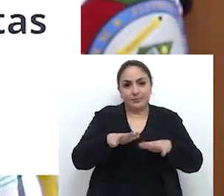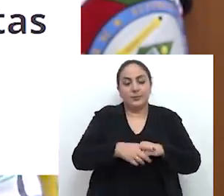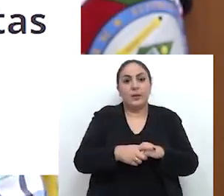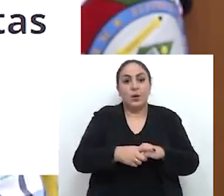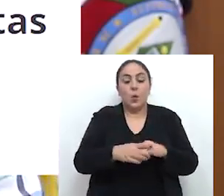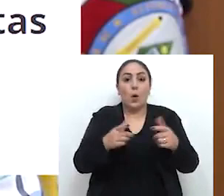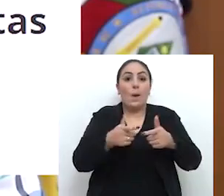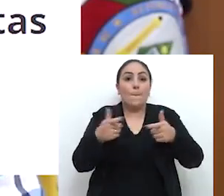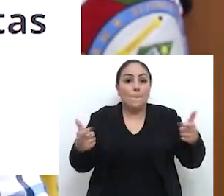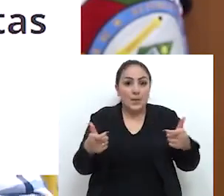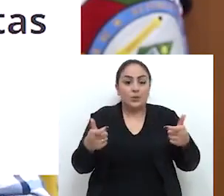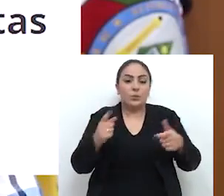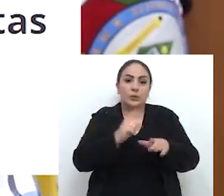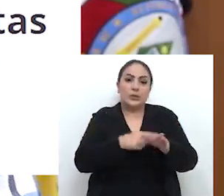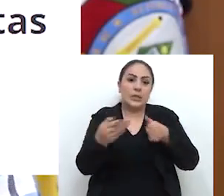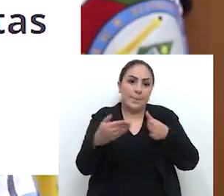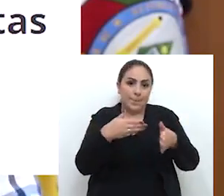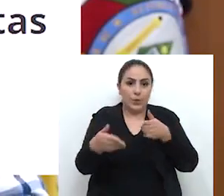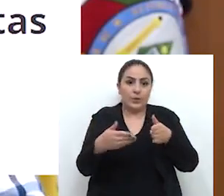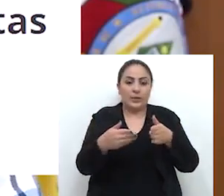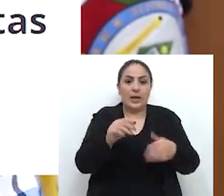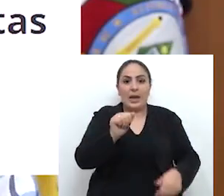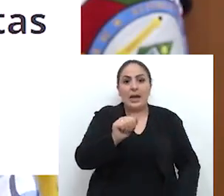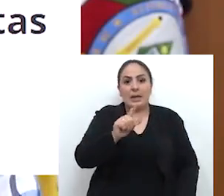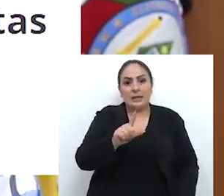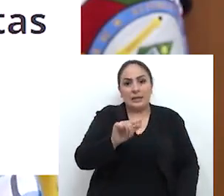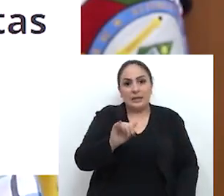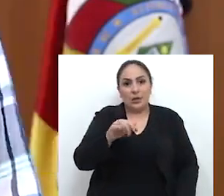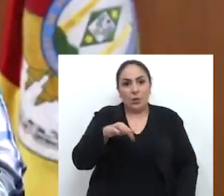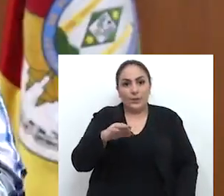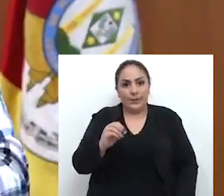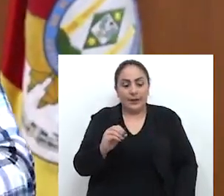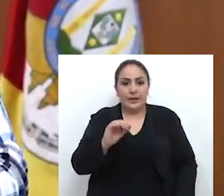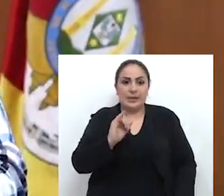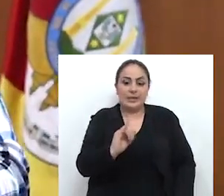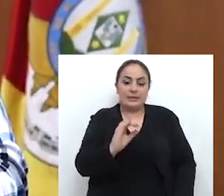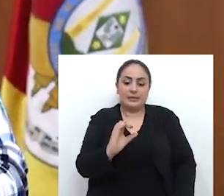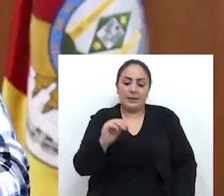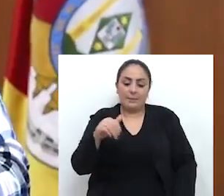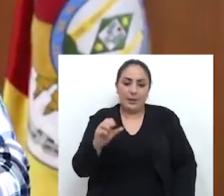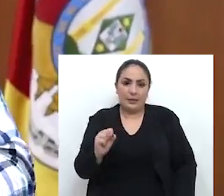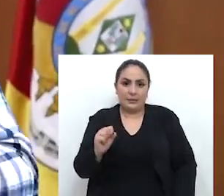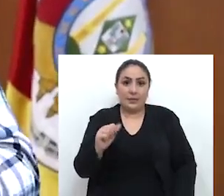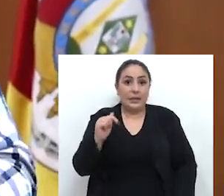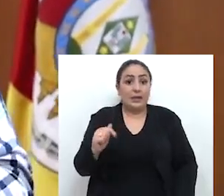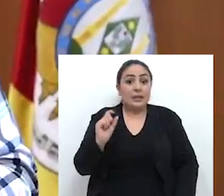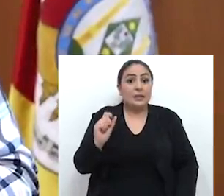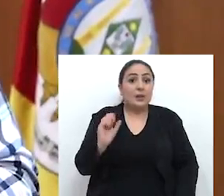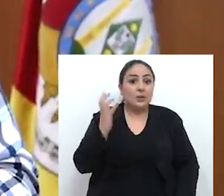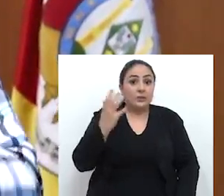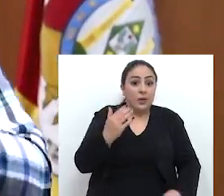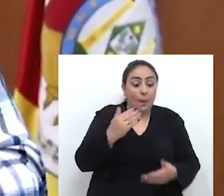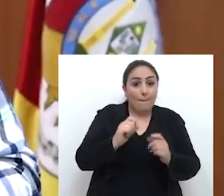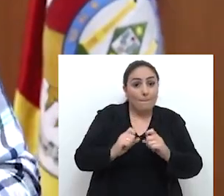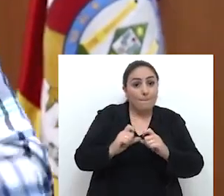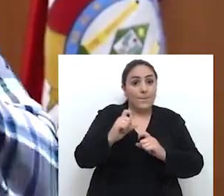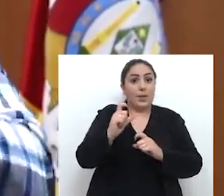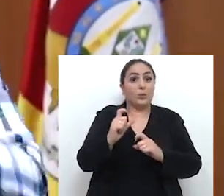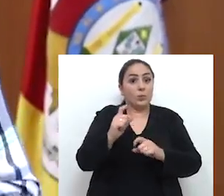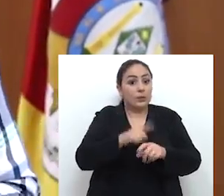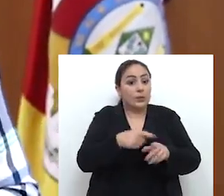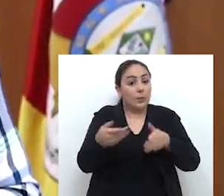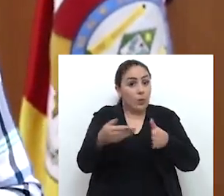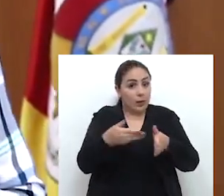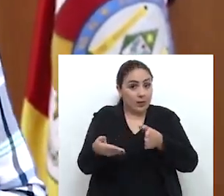Legislativa um aumento temporário nas alíquotas do CMS. Ocorre que desde que as alíquotas do CMS aumentaram